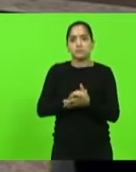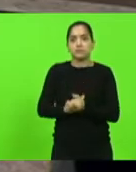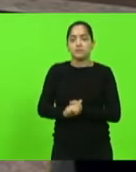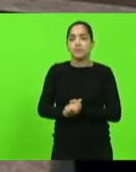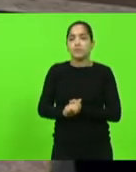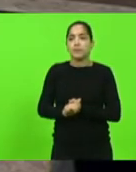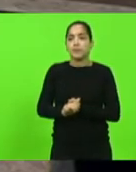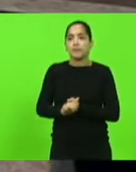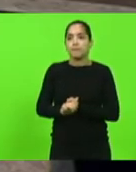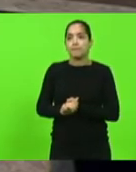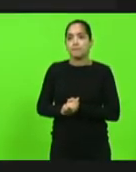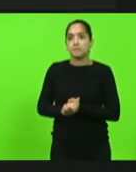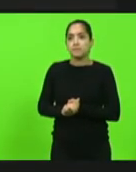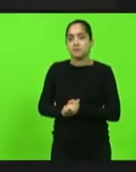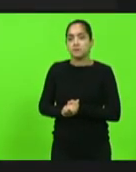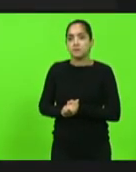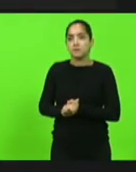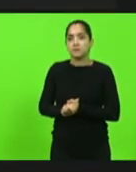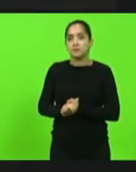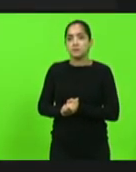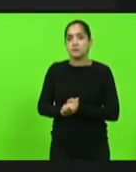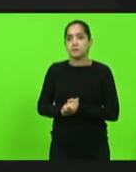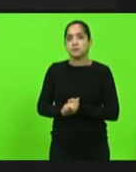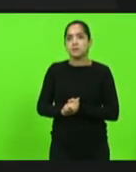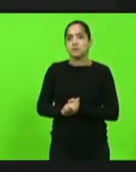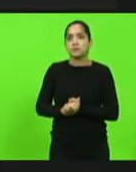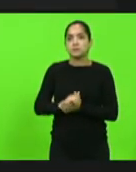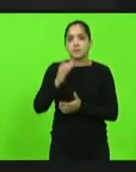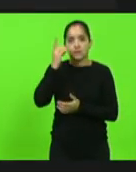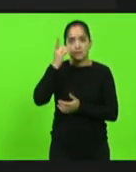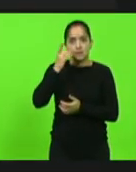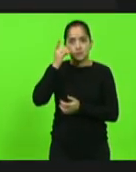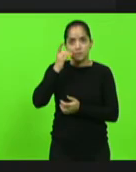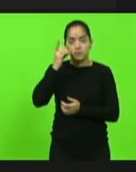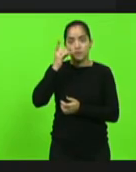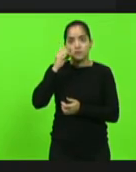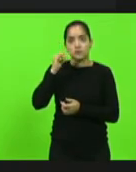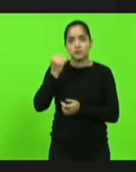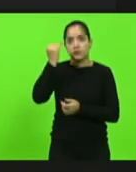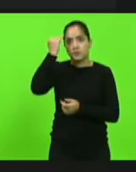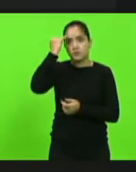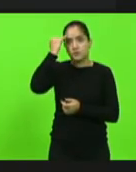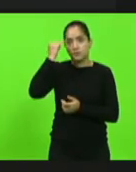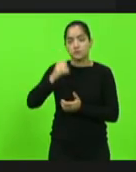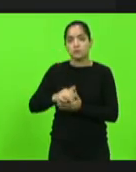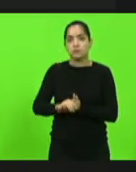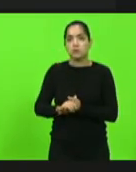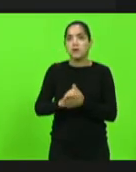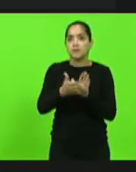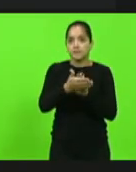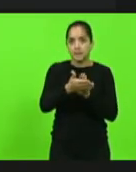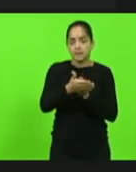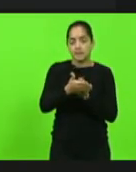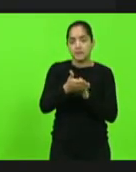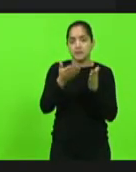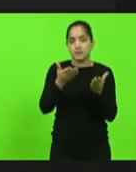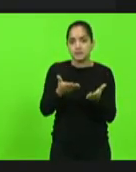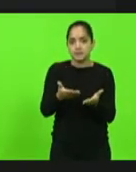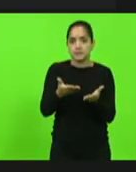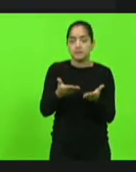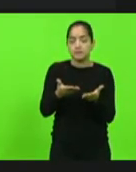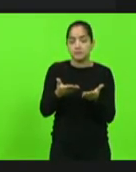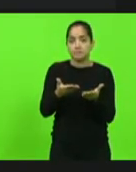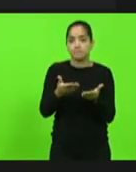Marlene, consegue uma parte? Deputado Jair e outra? Claro, deputado Jair. Apenas para parabenizá-la, deputada, e principalmente nessa